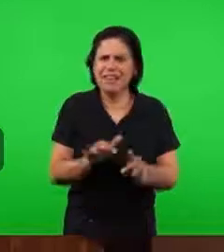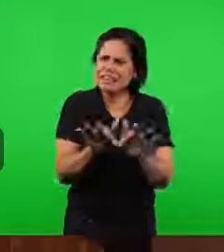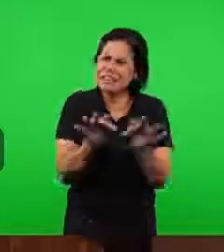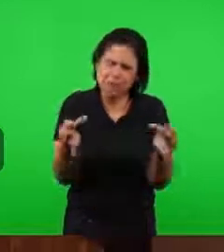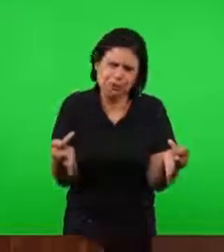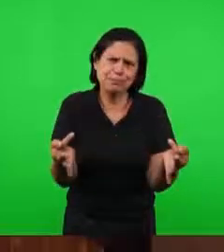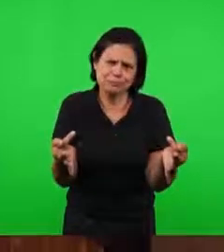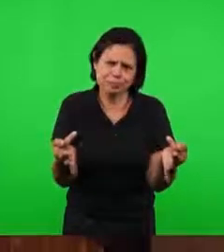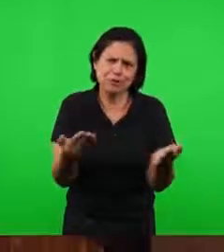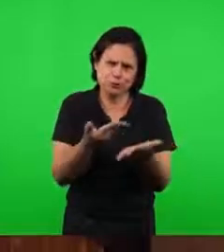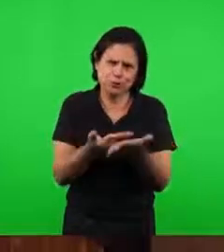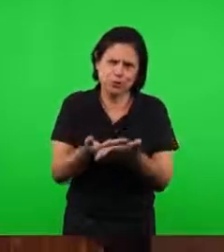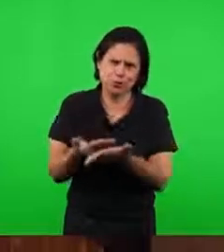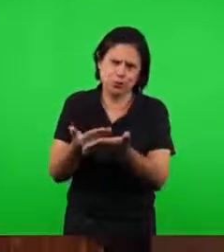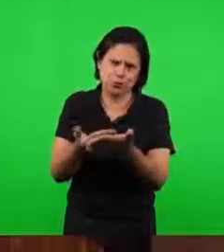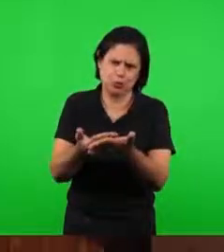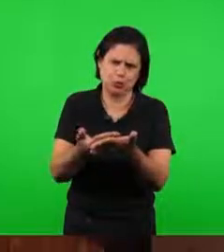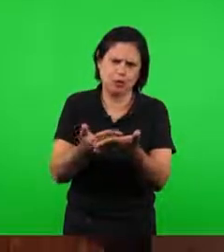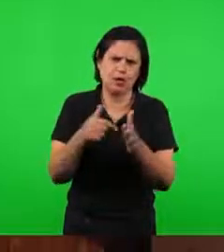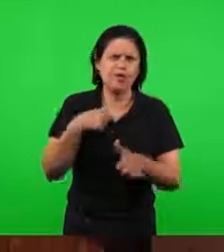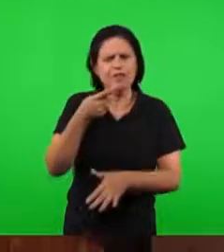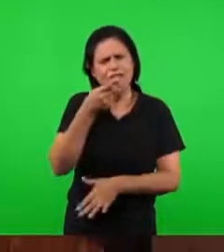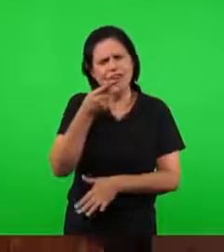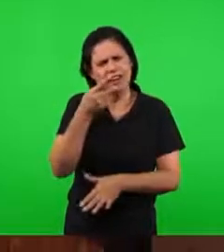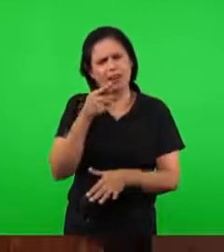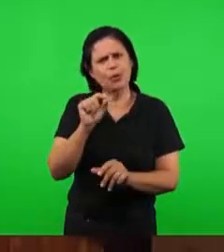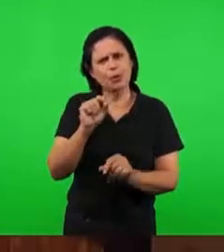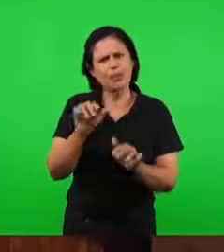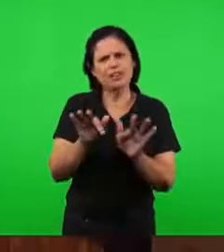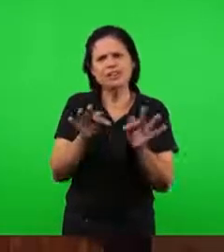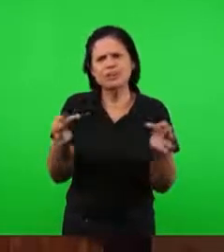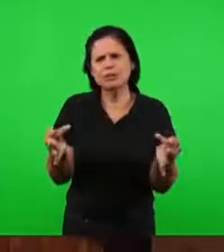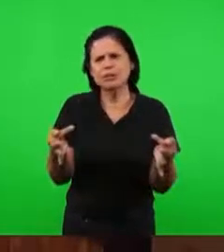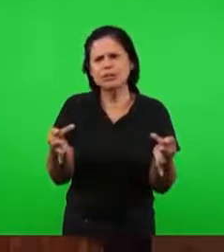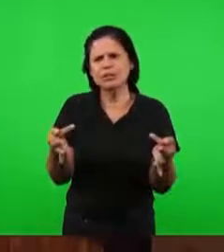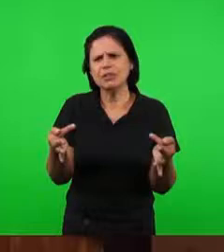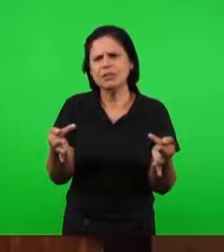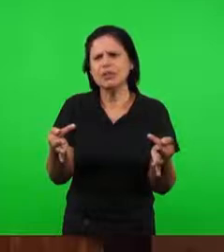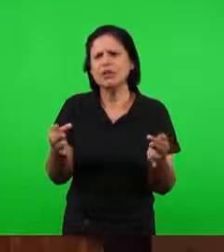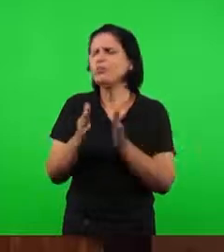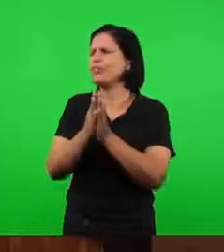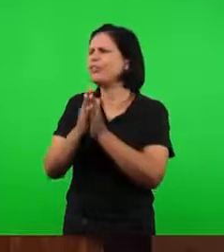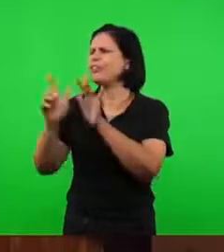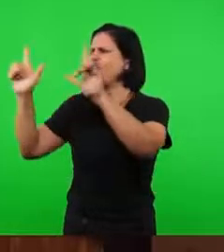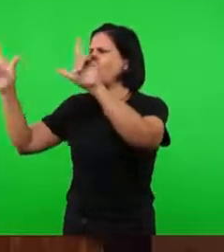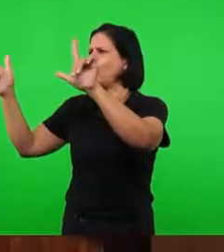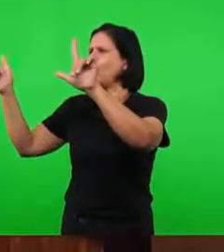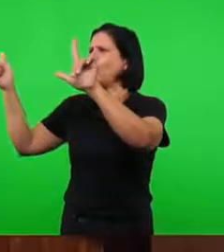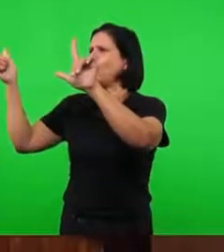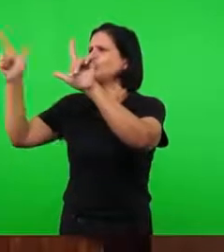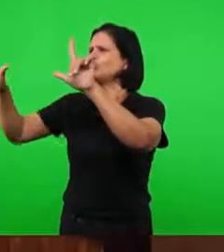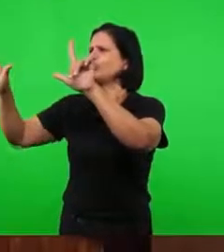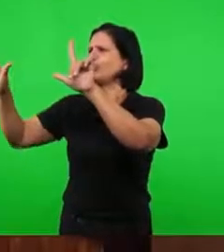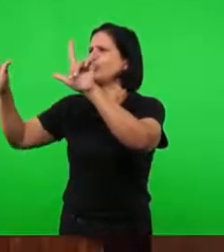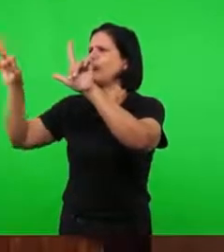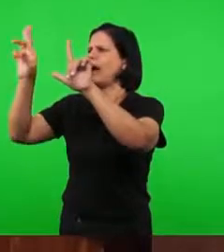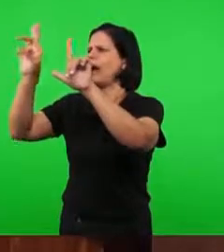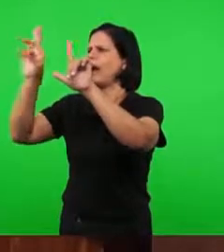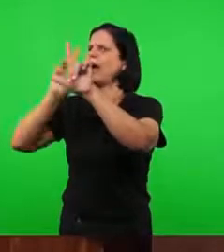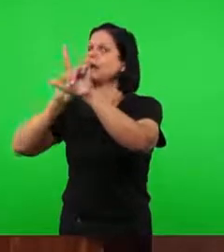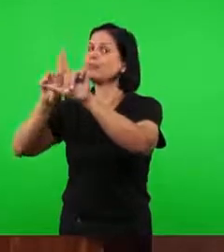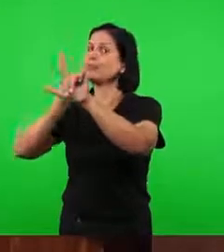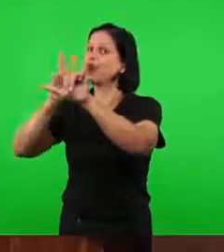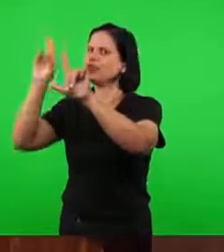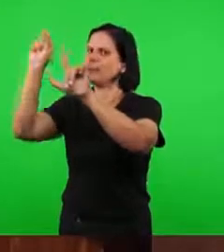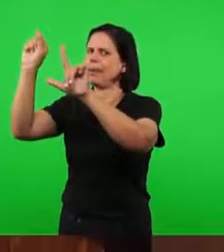o que temos a dizer. Eu gostaria que fosse colocado de volta aqui as respostas, mas